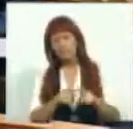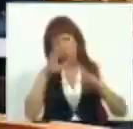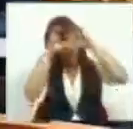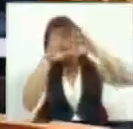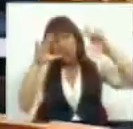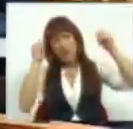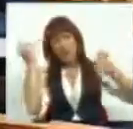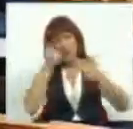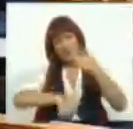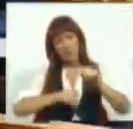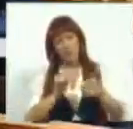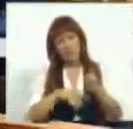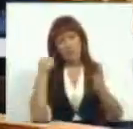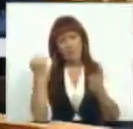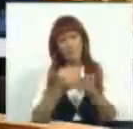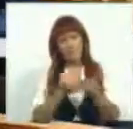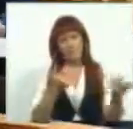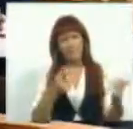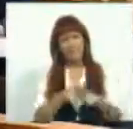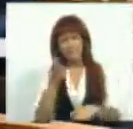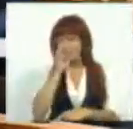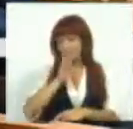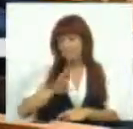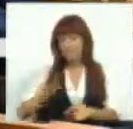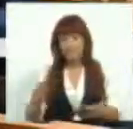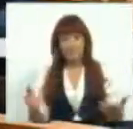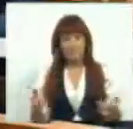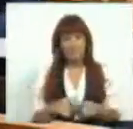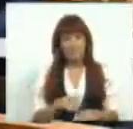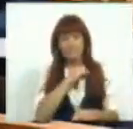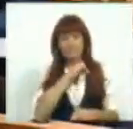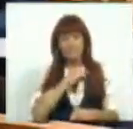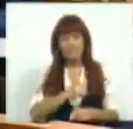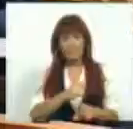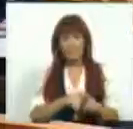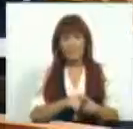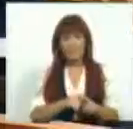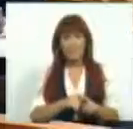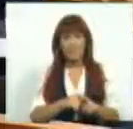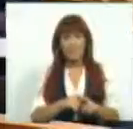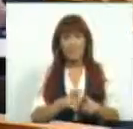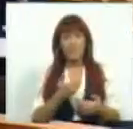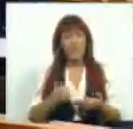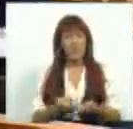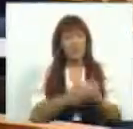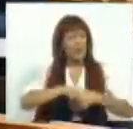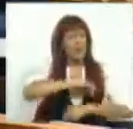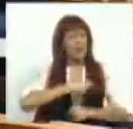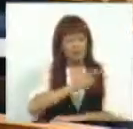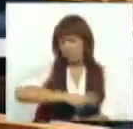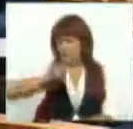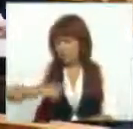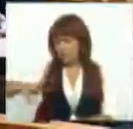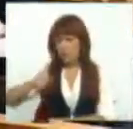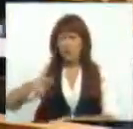conceito de tributação efetiva que, na prática, permite que os dividendos de milhões de euros